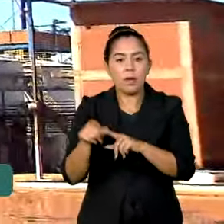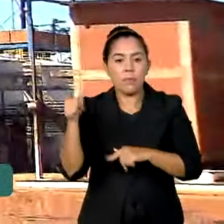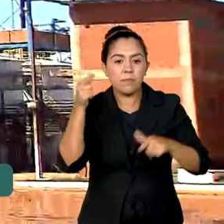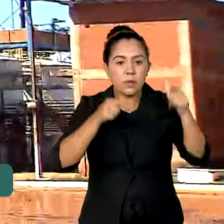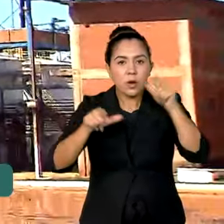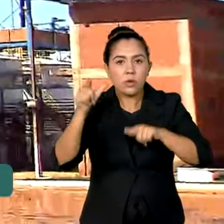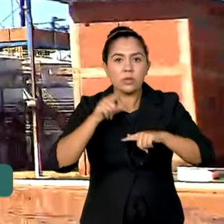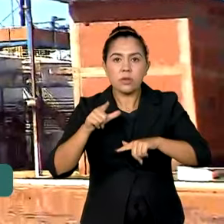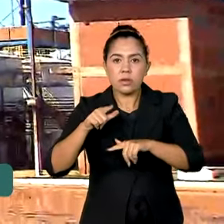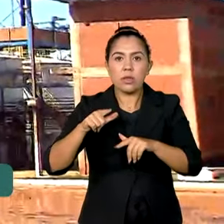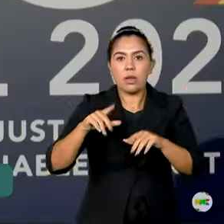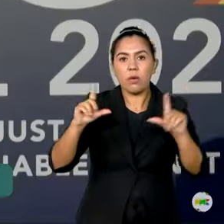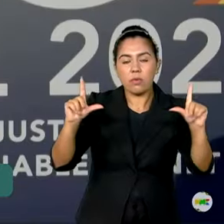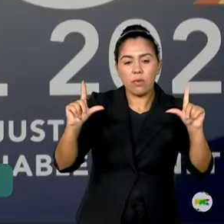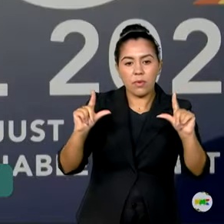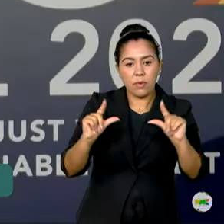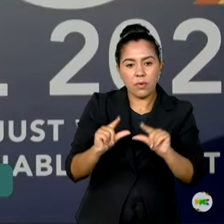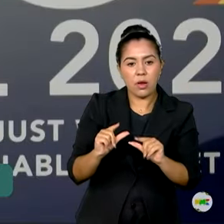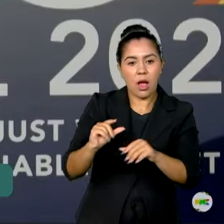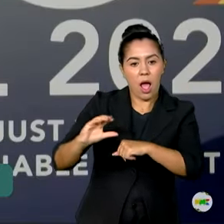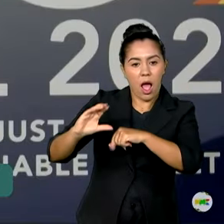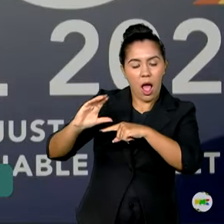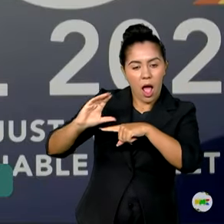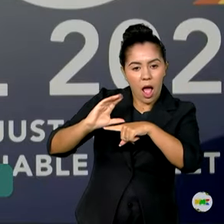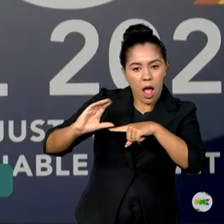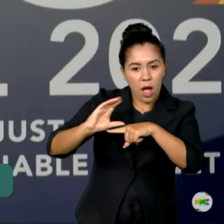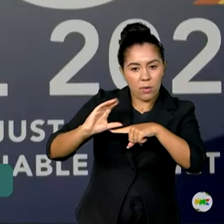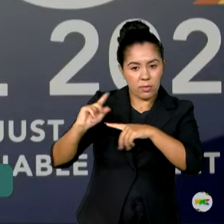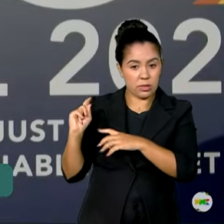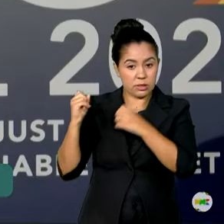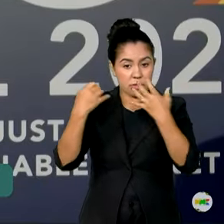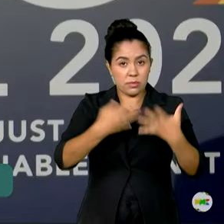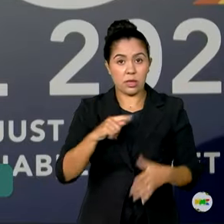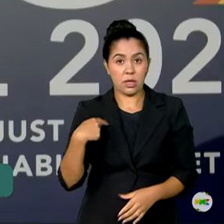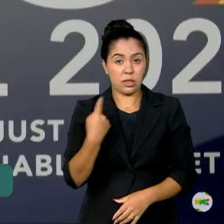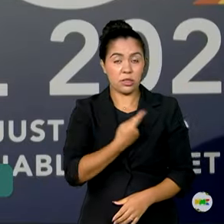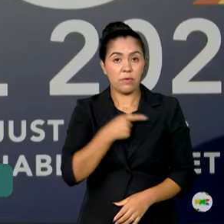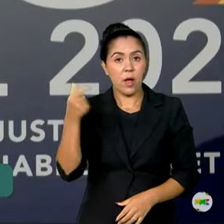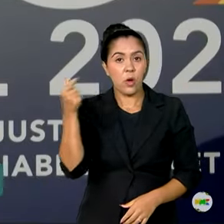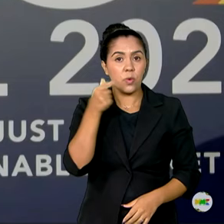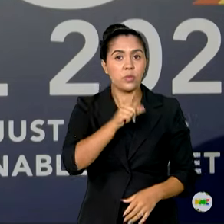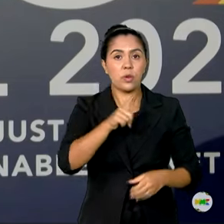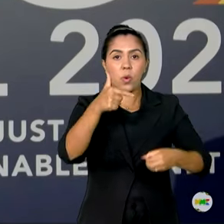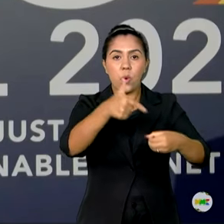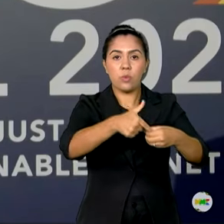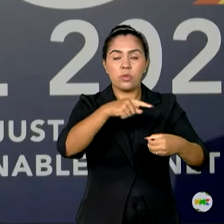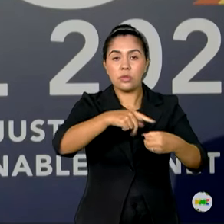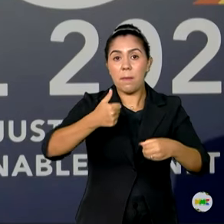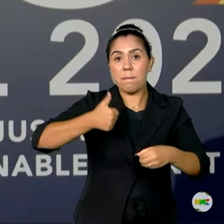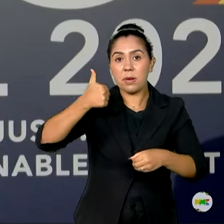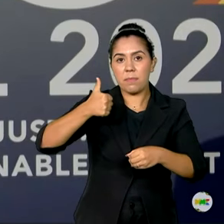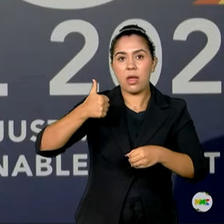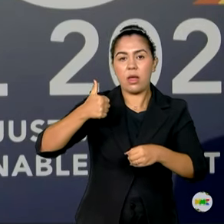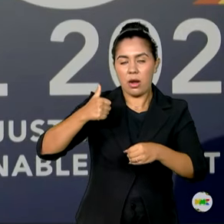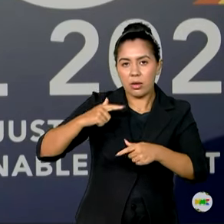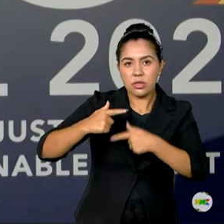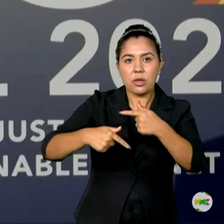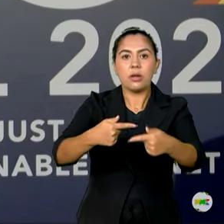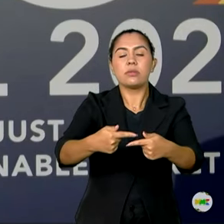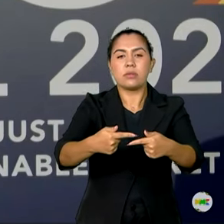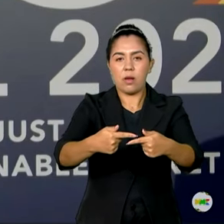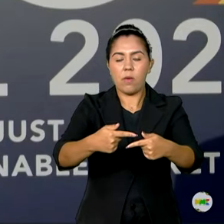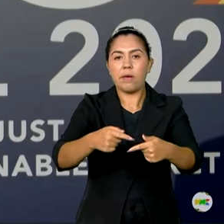estocagem de carbono. Nós vamos pegar os combustíveis de primeira geração no Brasil e vamos torná-lo captura líquida negativa,